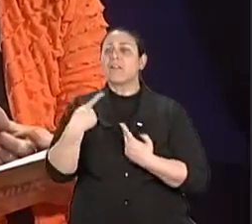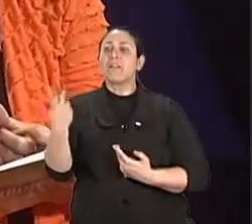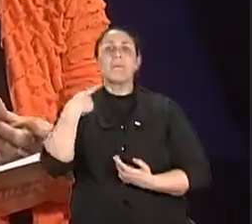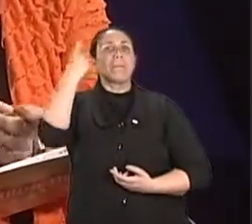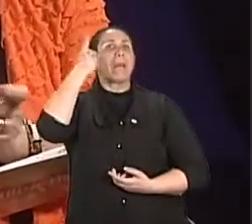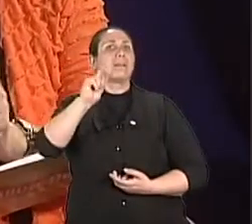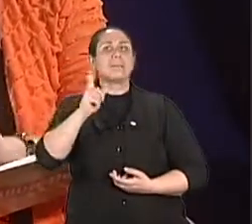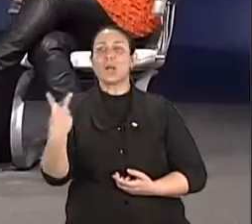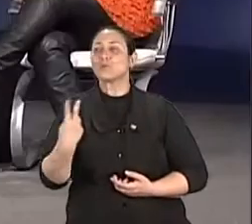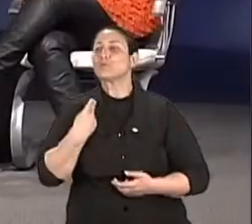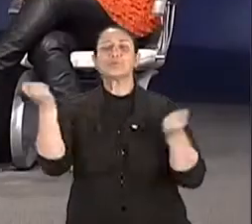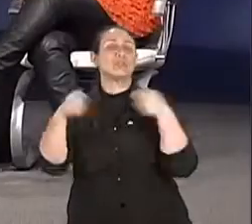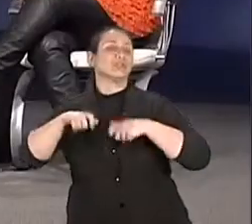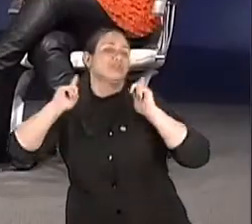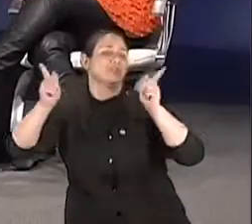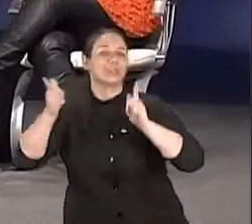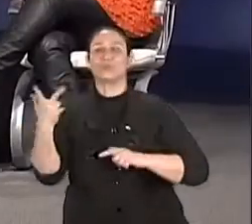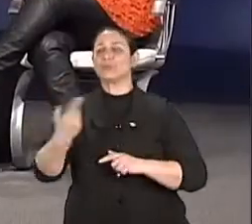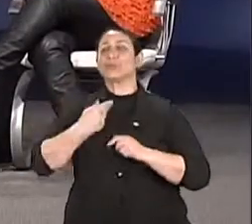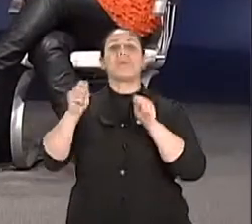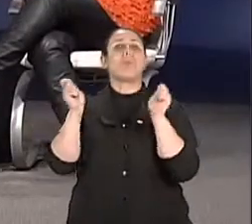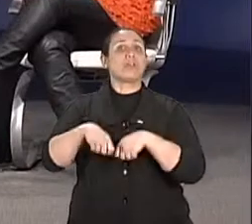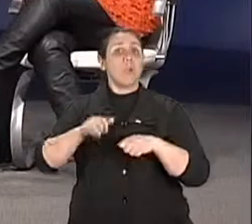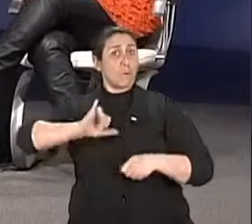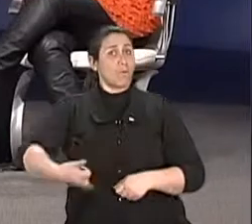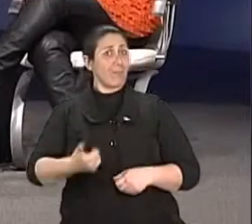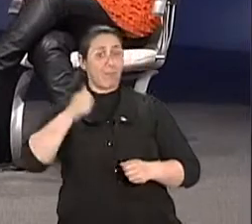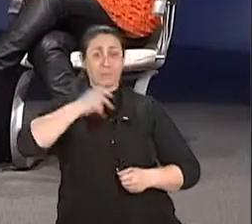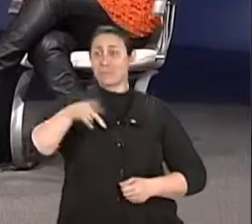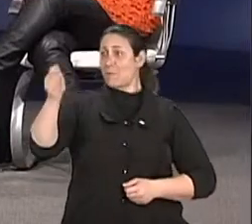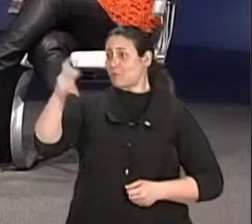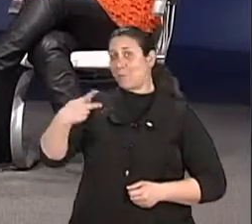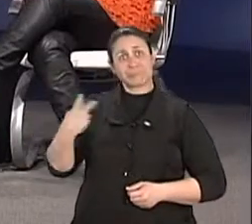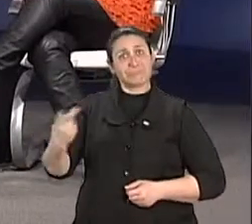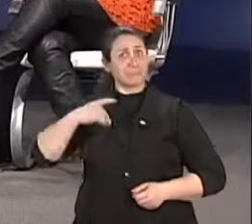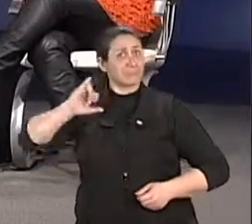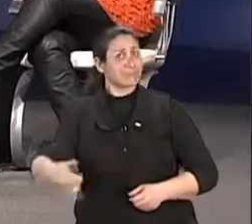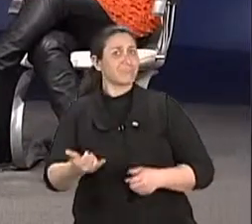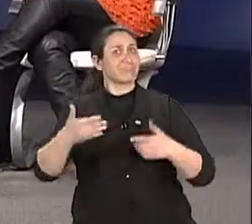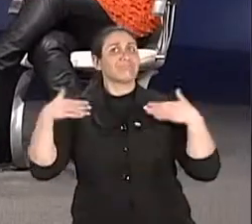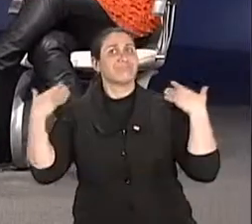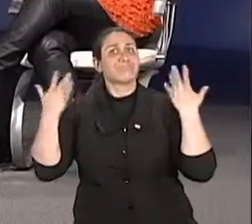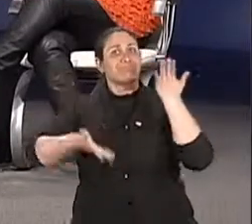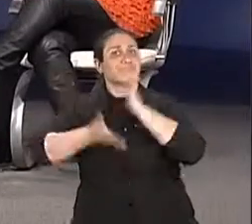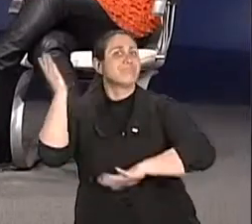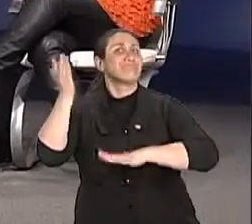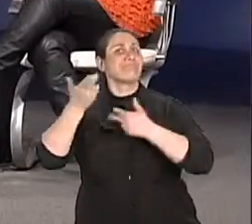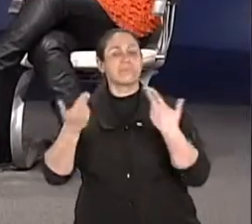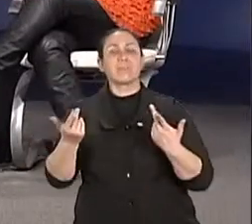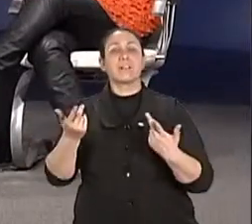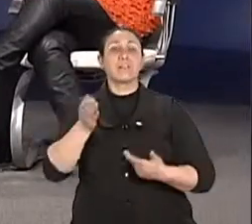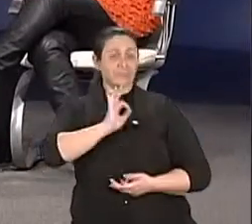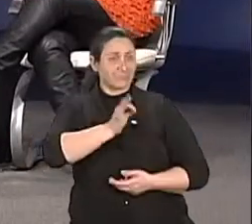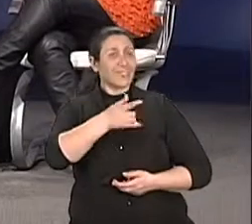a dois. Porque existe a solidão a dois ou a solidão é de cada um? A solidão é de cada um, só que no casal a relação